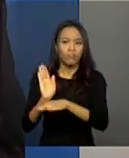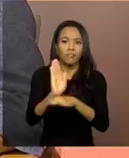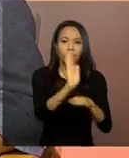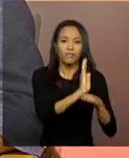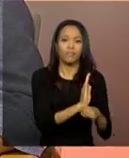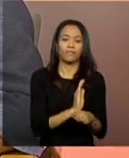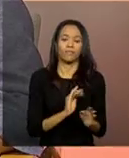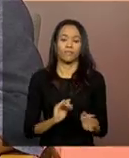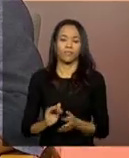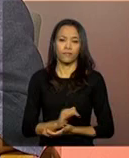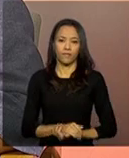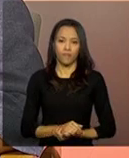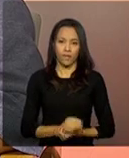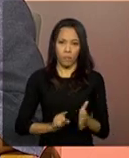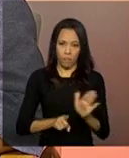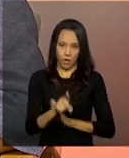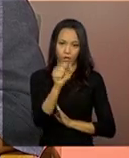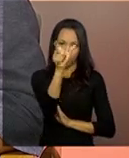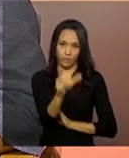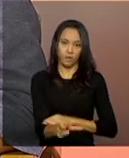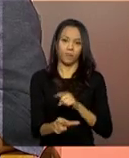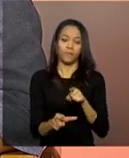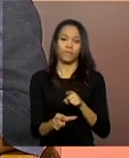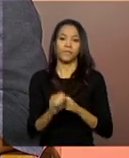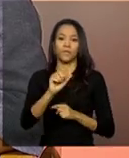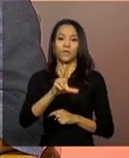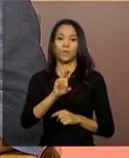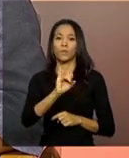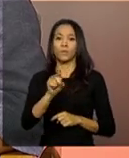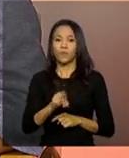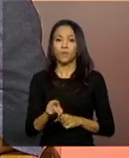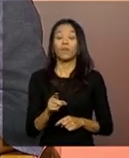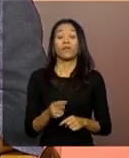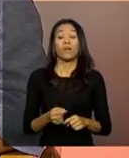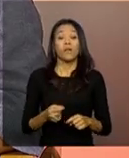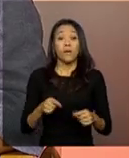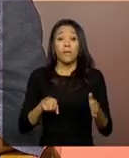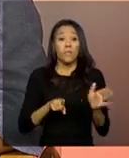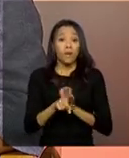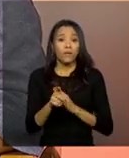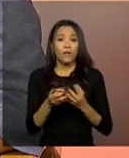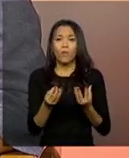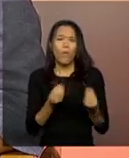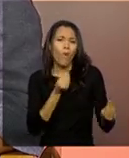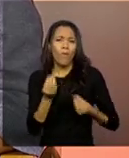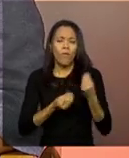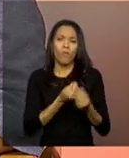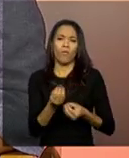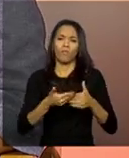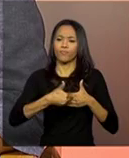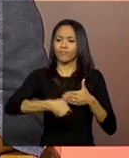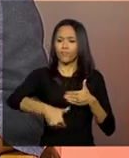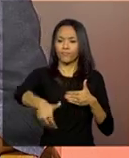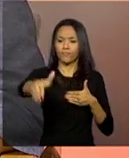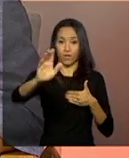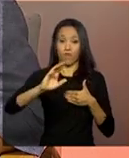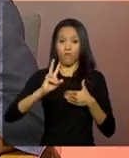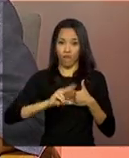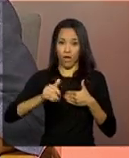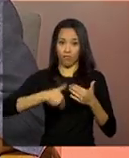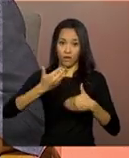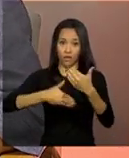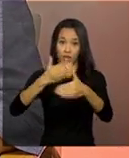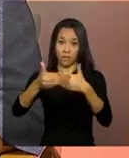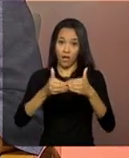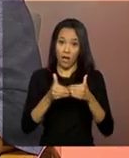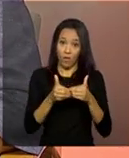Luiz Otávio, eu gostaria que você nos dissesse quais as perspectivas de evolução e desenvolvimento do prontuário eletrônico a curto,